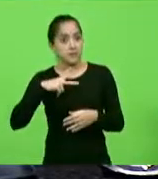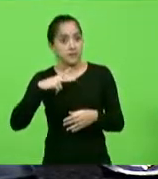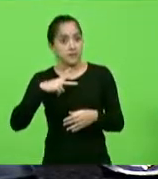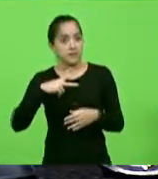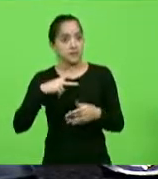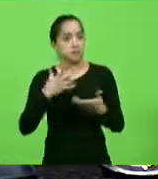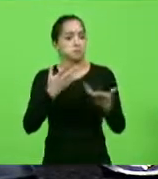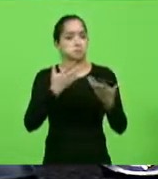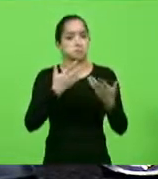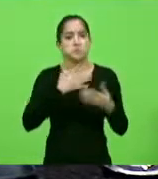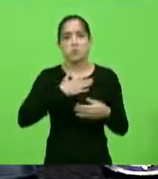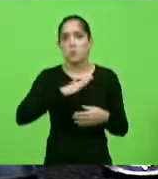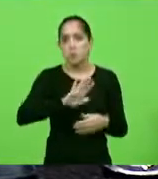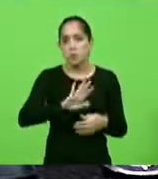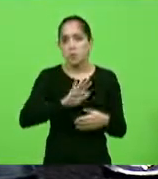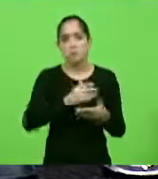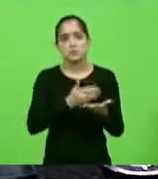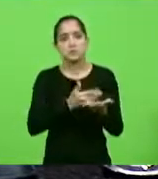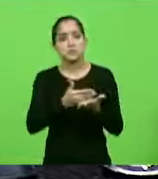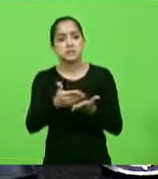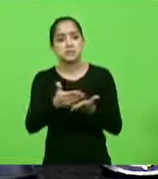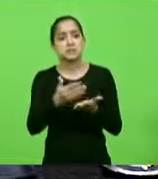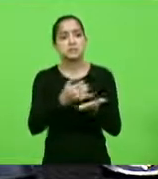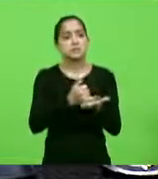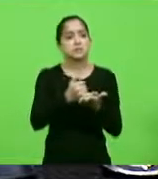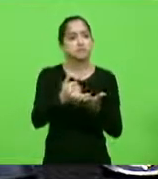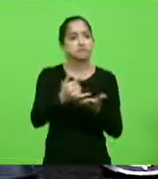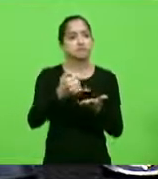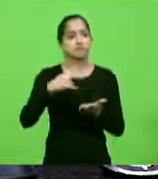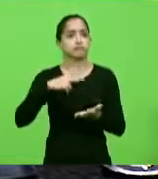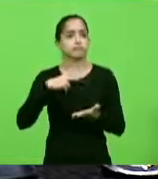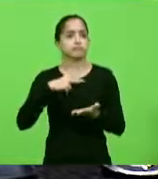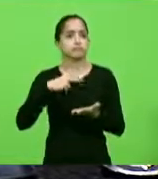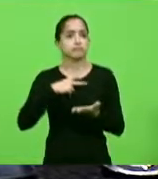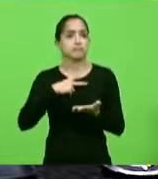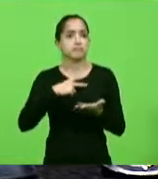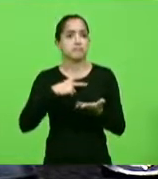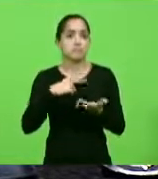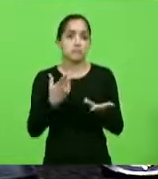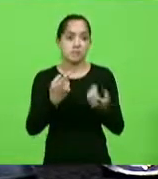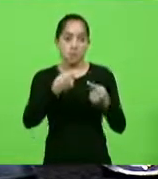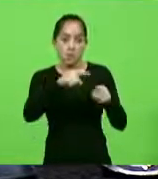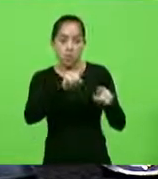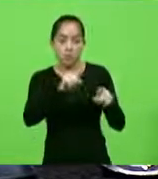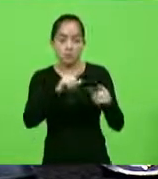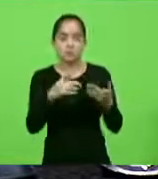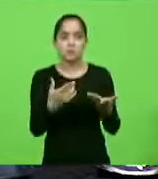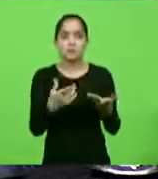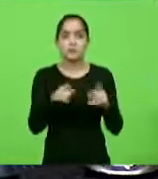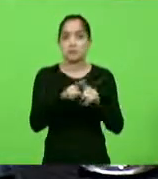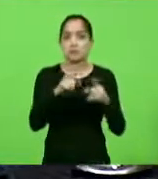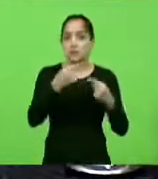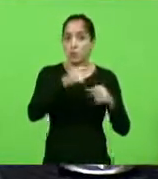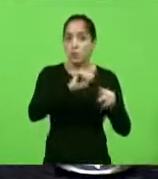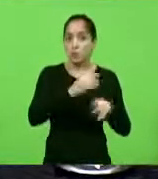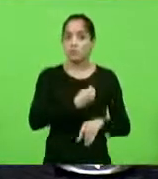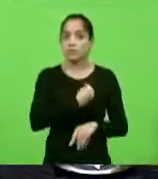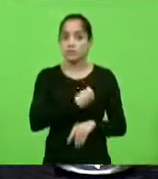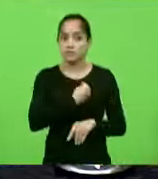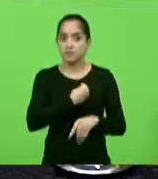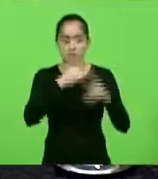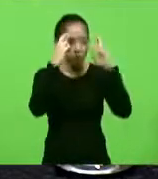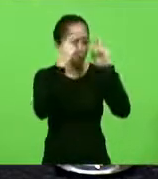privada, eles não gostam de iniciativa privada, então ia ser motivo para ser contra. Eles são contra a vida, não